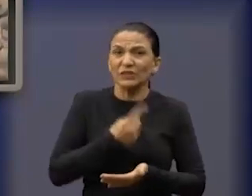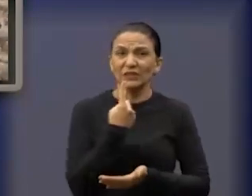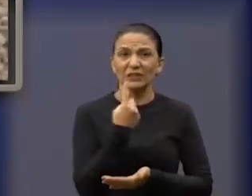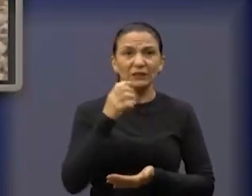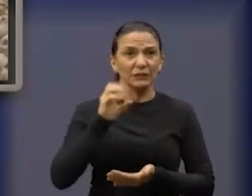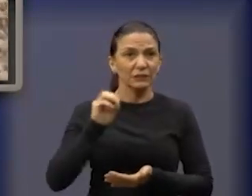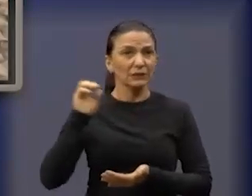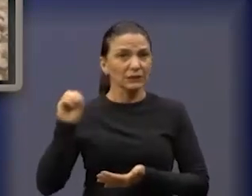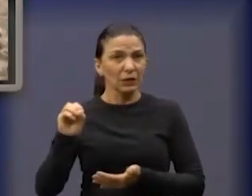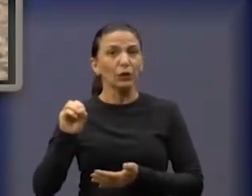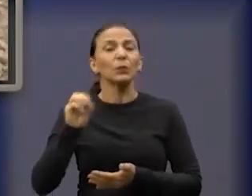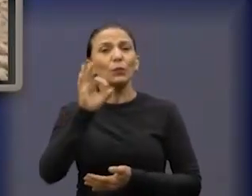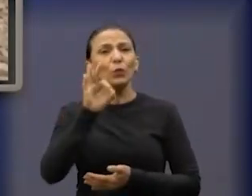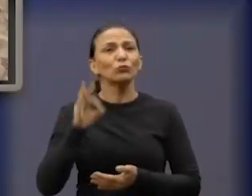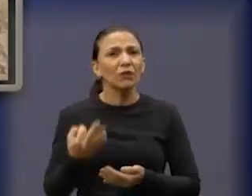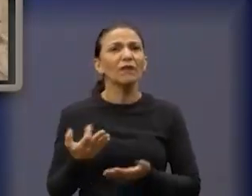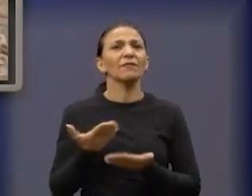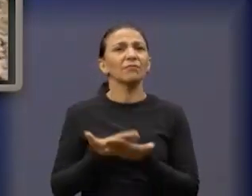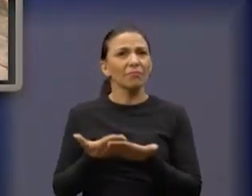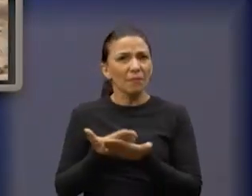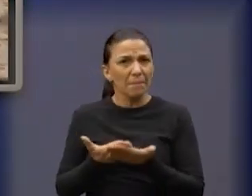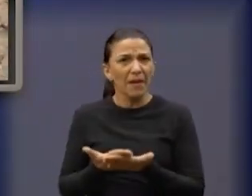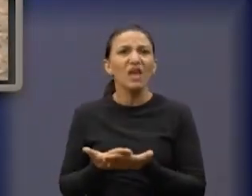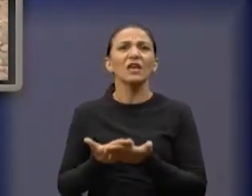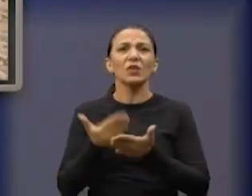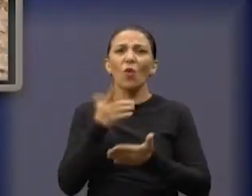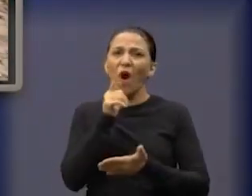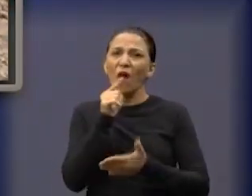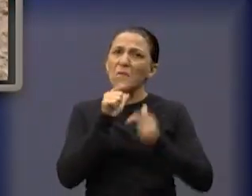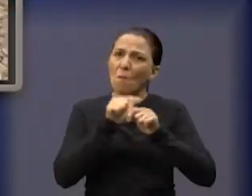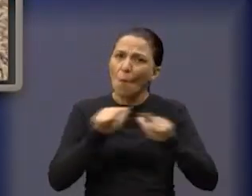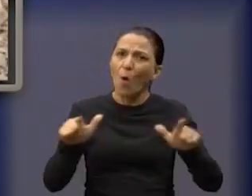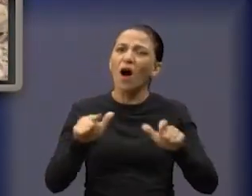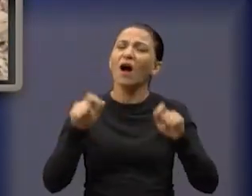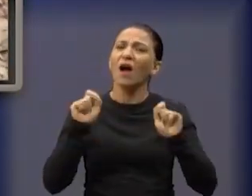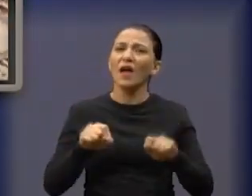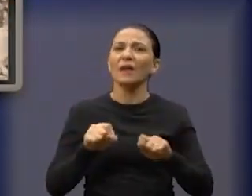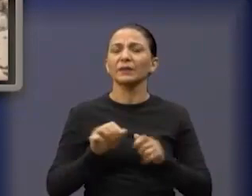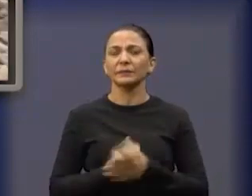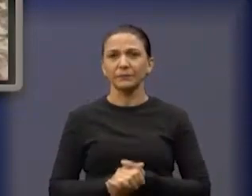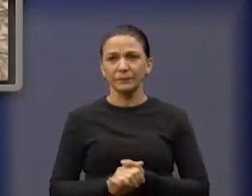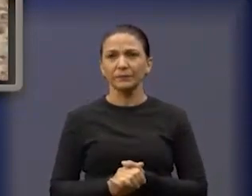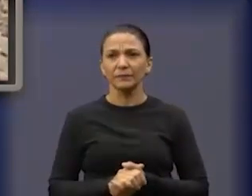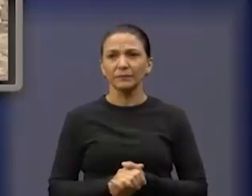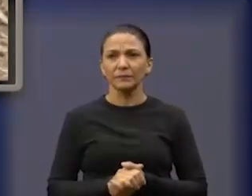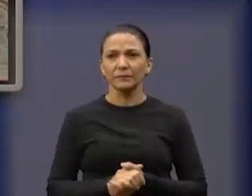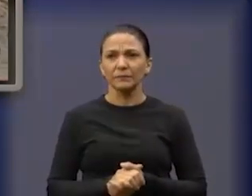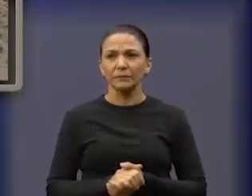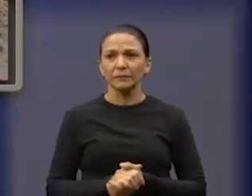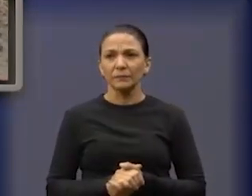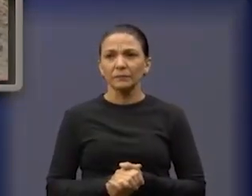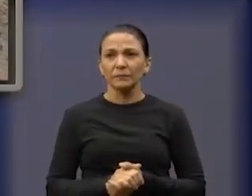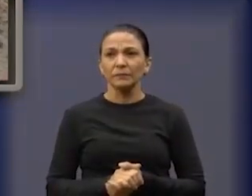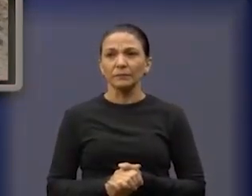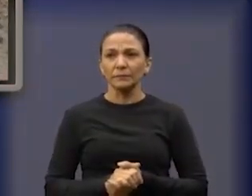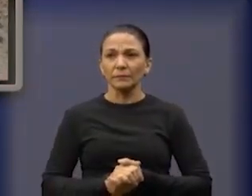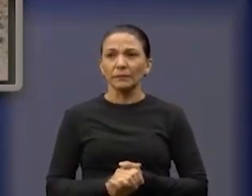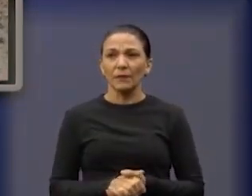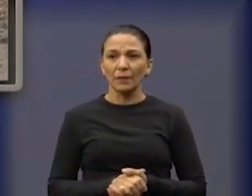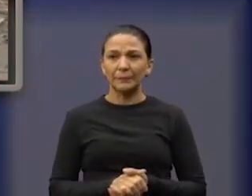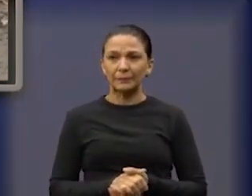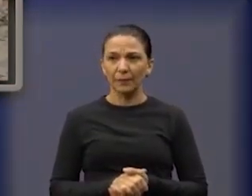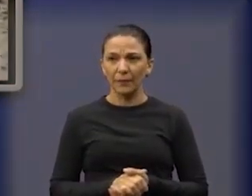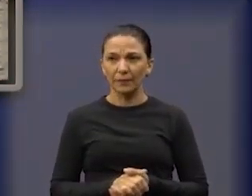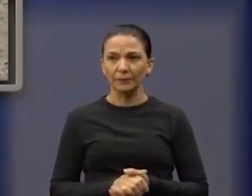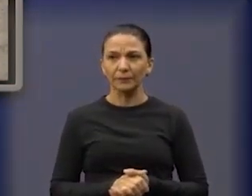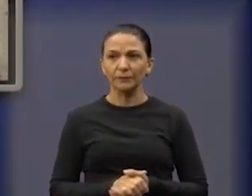50% de água, é 50% de esgoto. Cobra-se 100%, né? Eu não sei qual que tá aí agora, Mari. Qual que é? Ah,